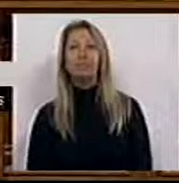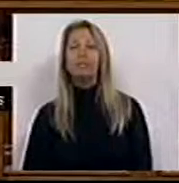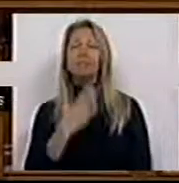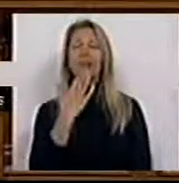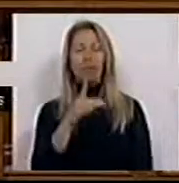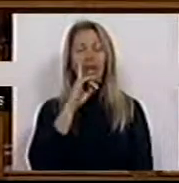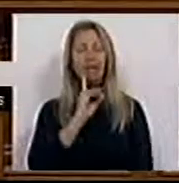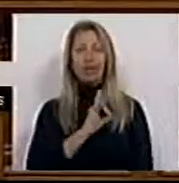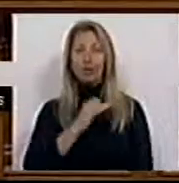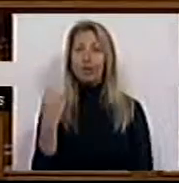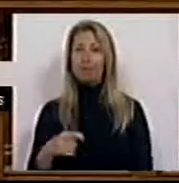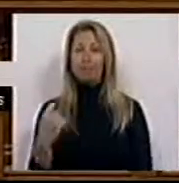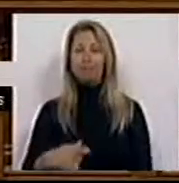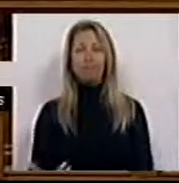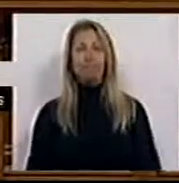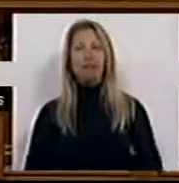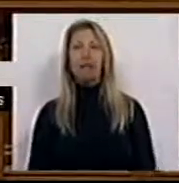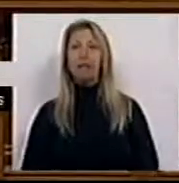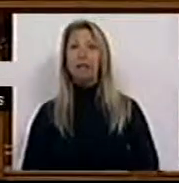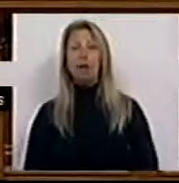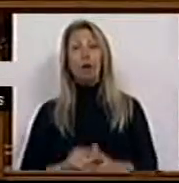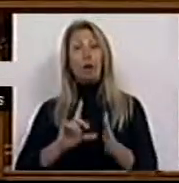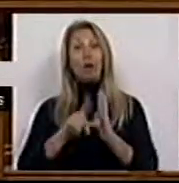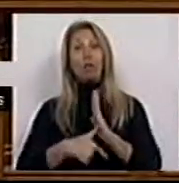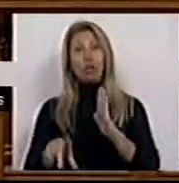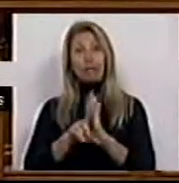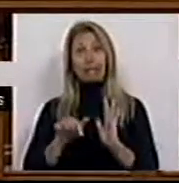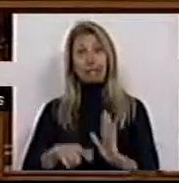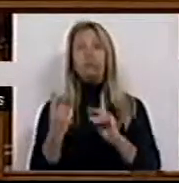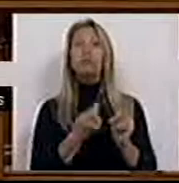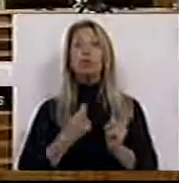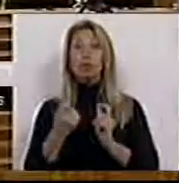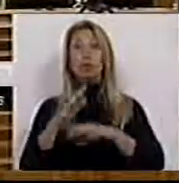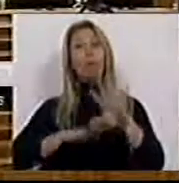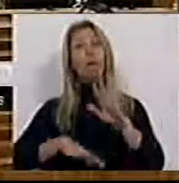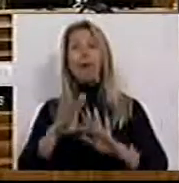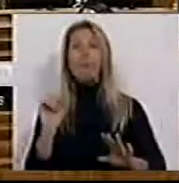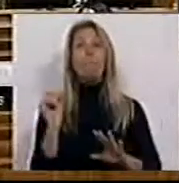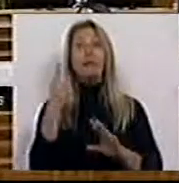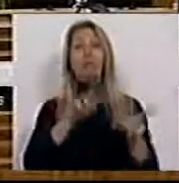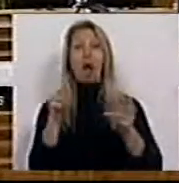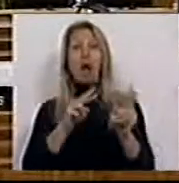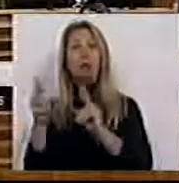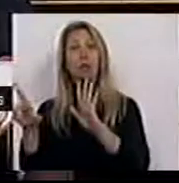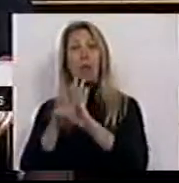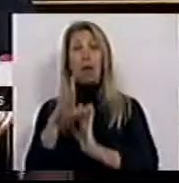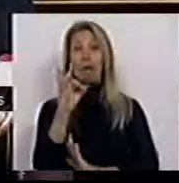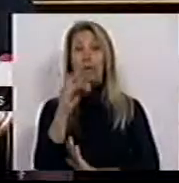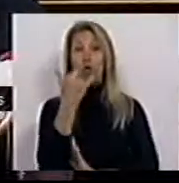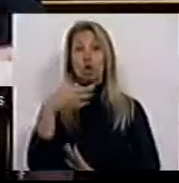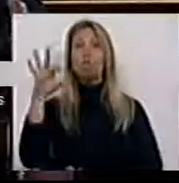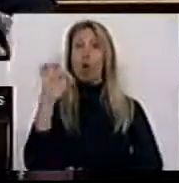Muito obrigada Senhora Presidente. O projeto de lei que aqui discutimos procede à primeira alteração à Lei 14 de 2008,